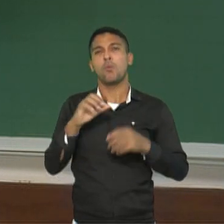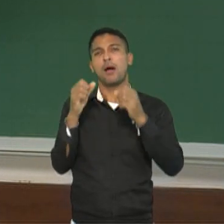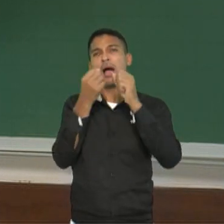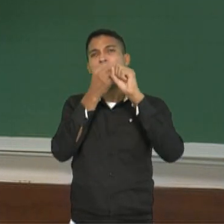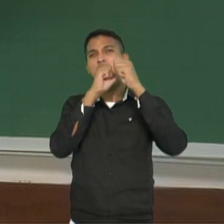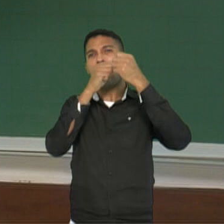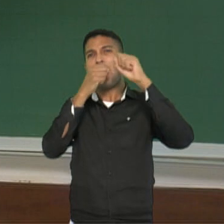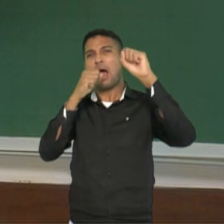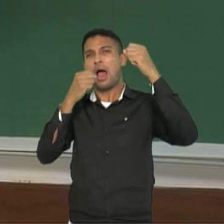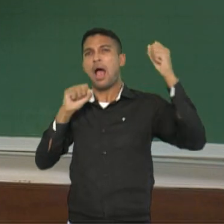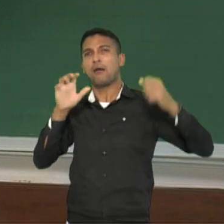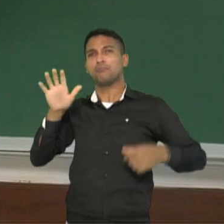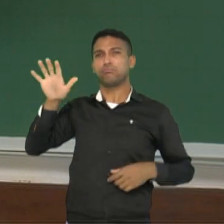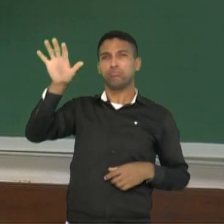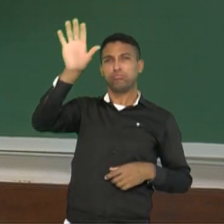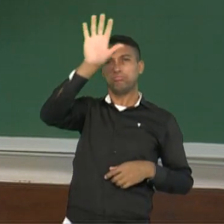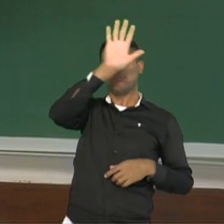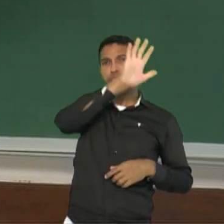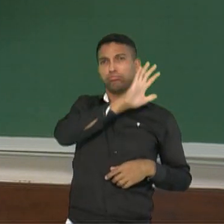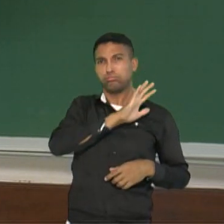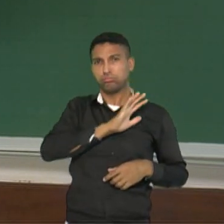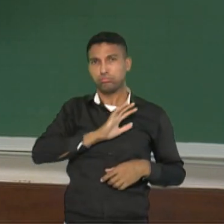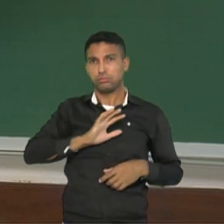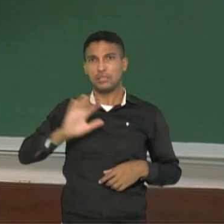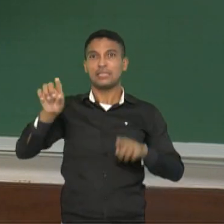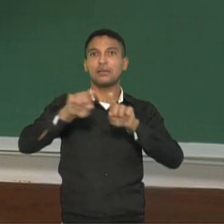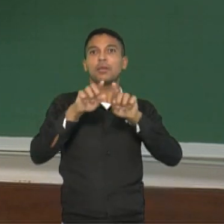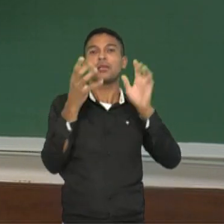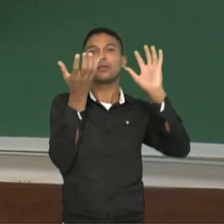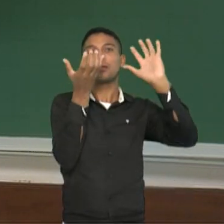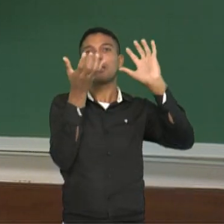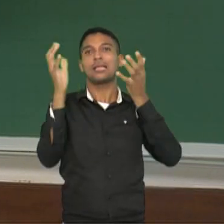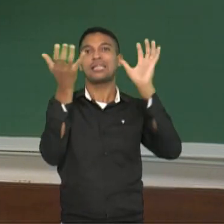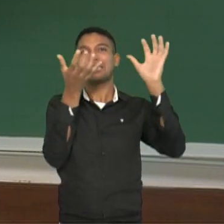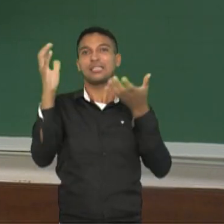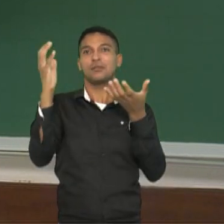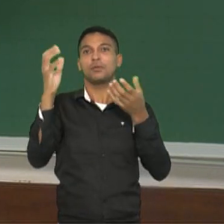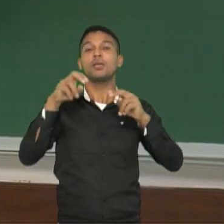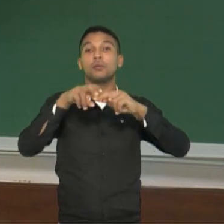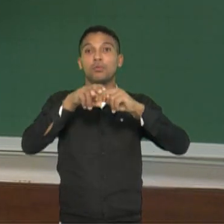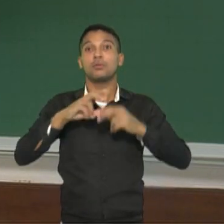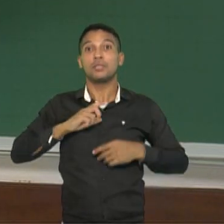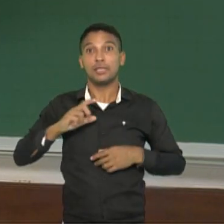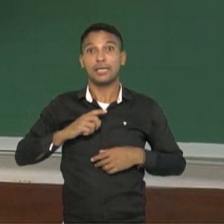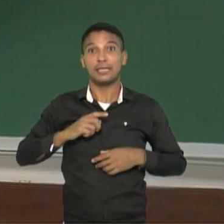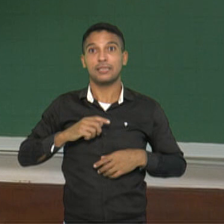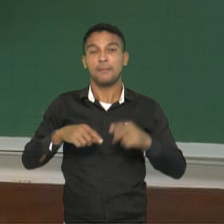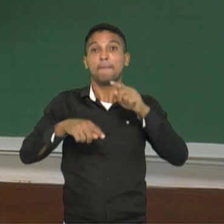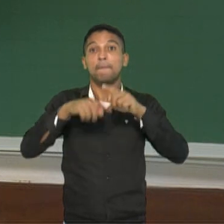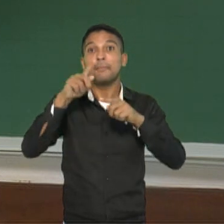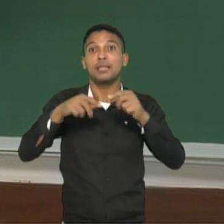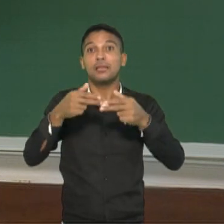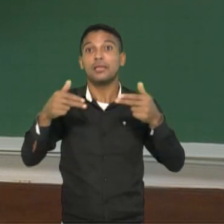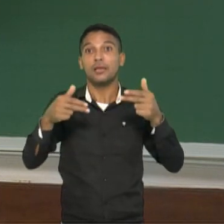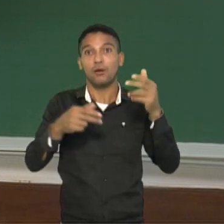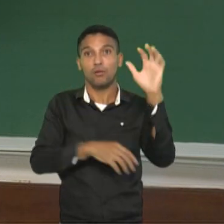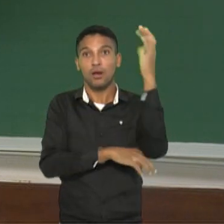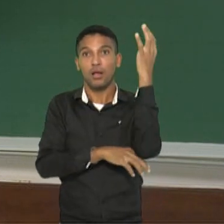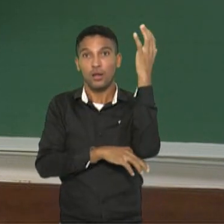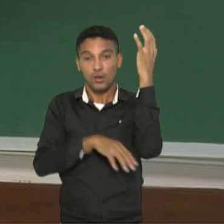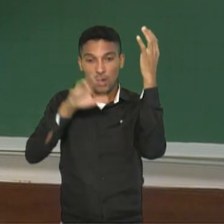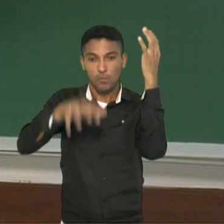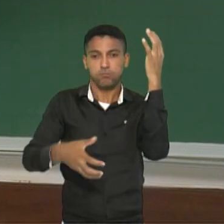geológica que ele apresenta, tem condição de ter diferentes tipos de recursos naturais. Os mais